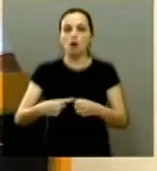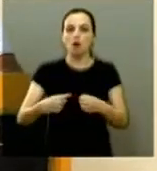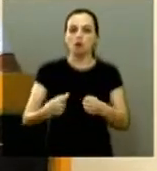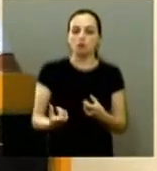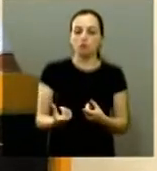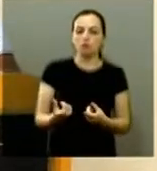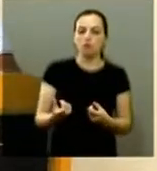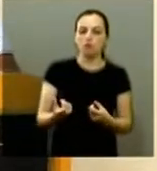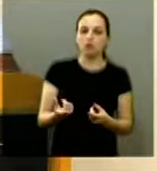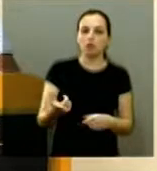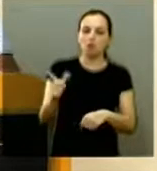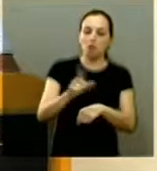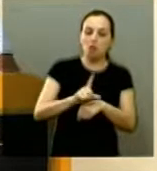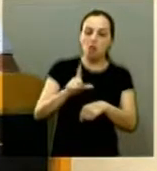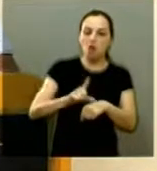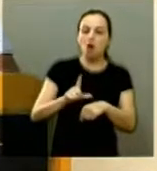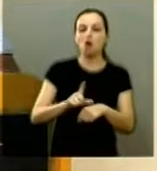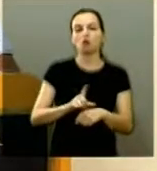novo comércio